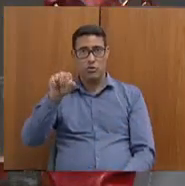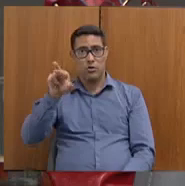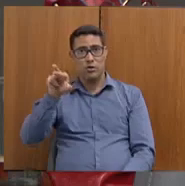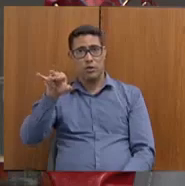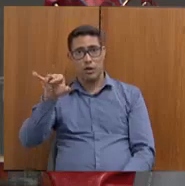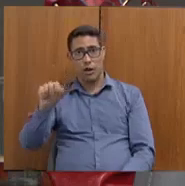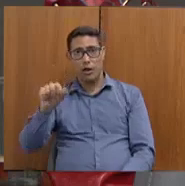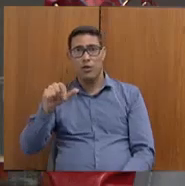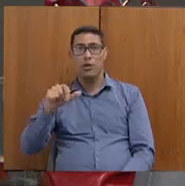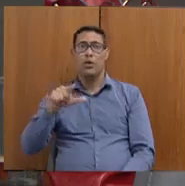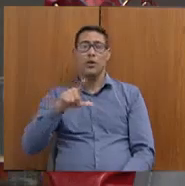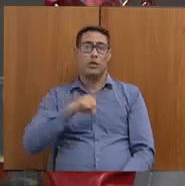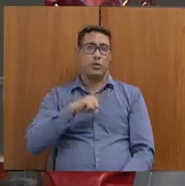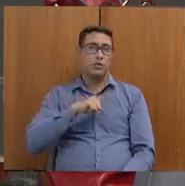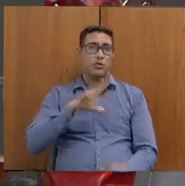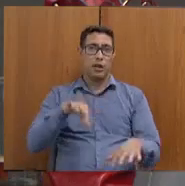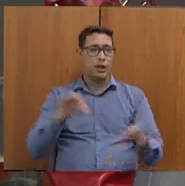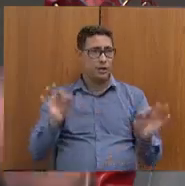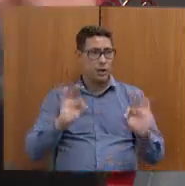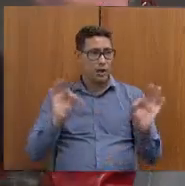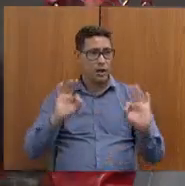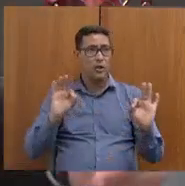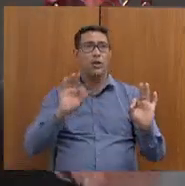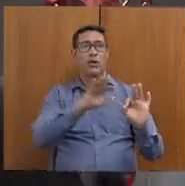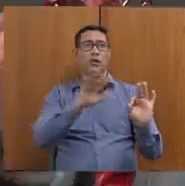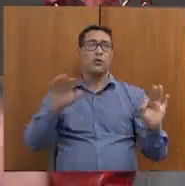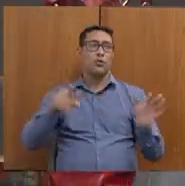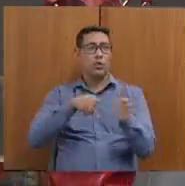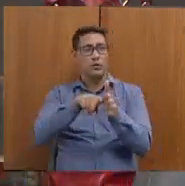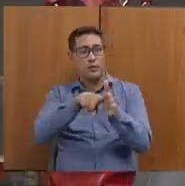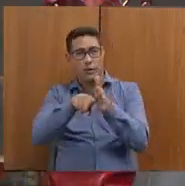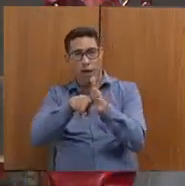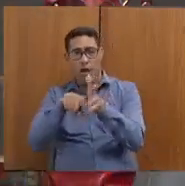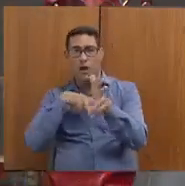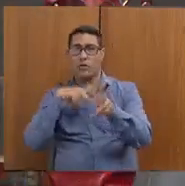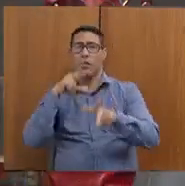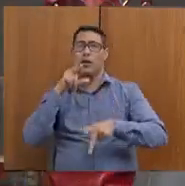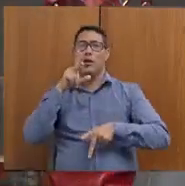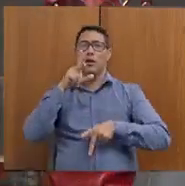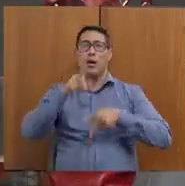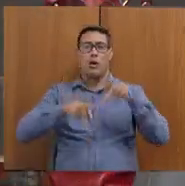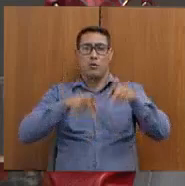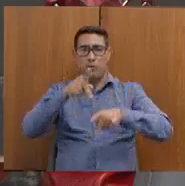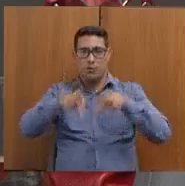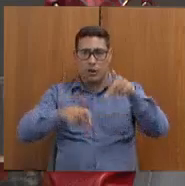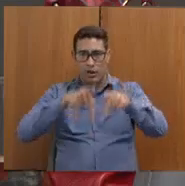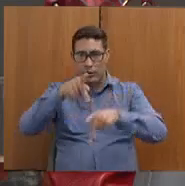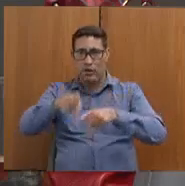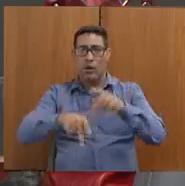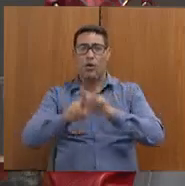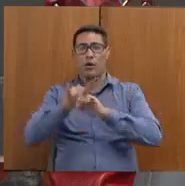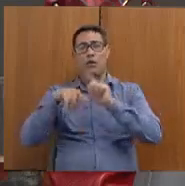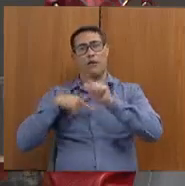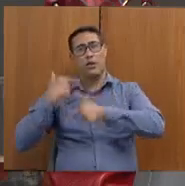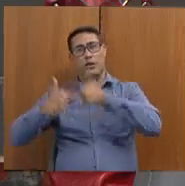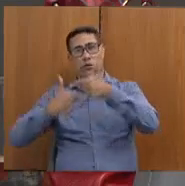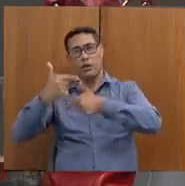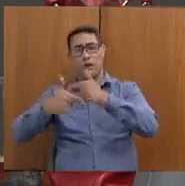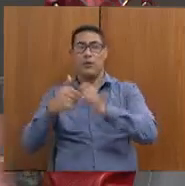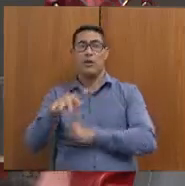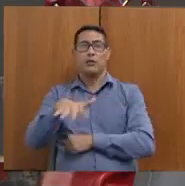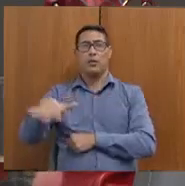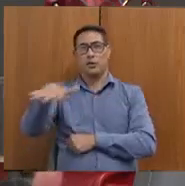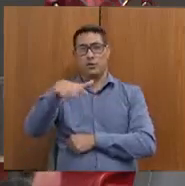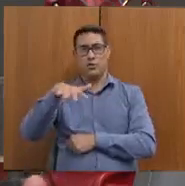nada, em cima dos fiscais, em cima da população, em cima daqueles migrantes que vão trabalhar nessa região. Então, nós estamos